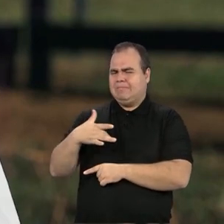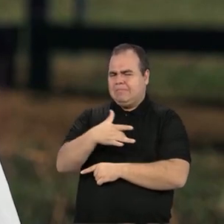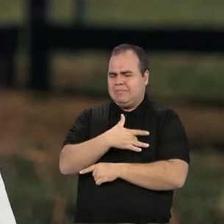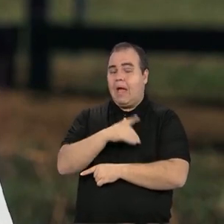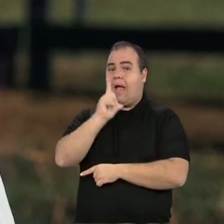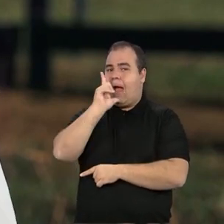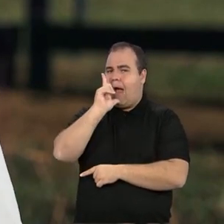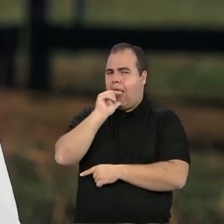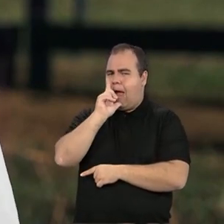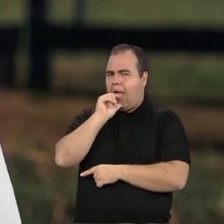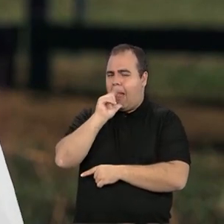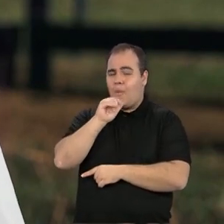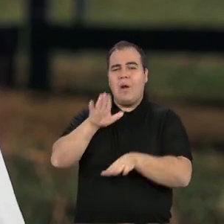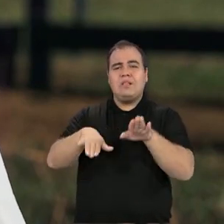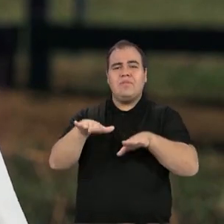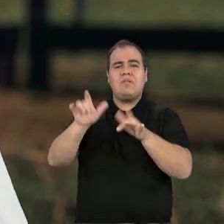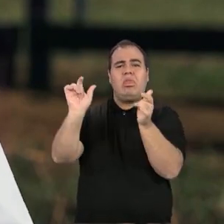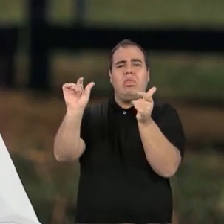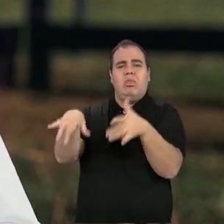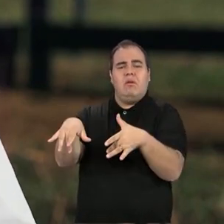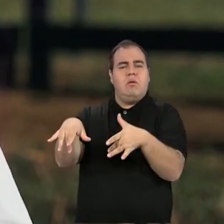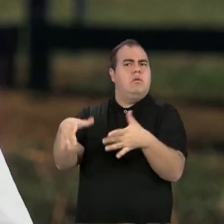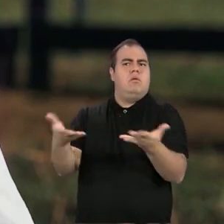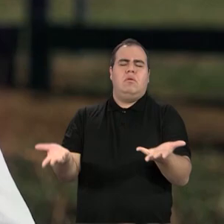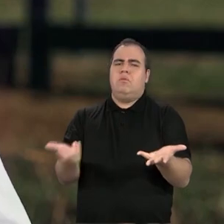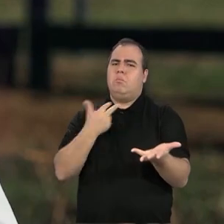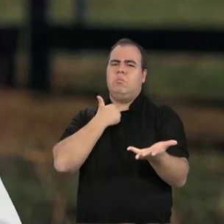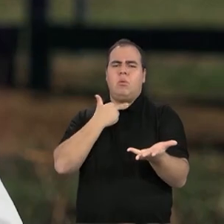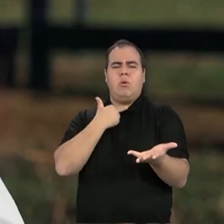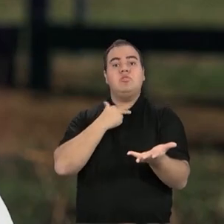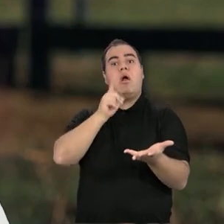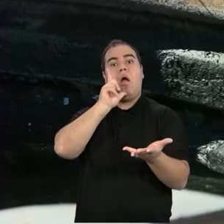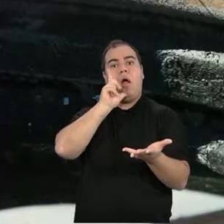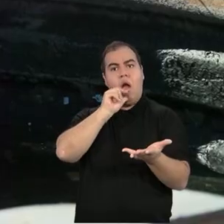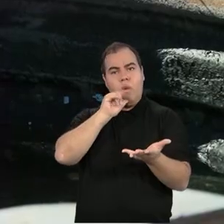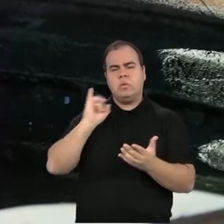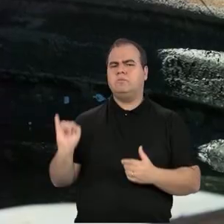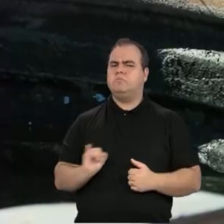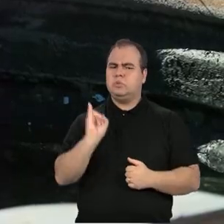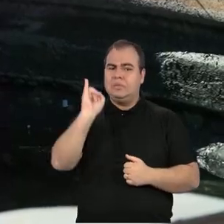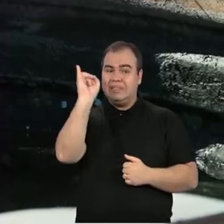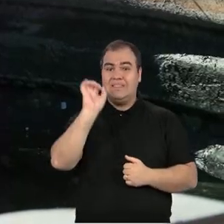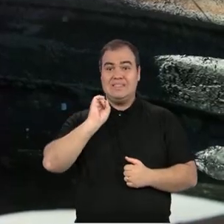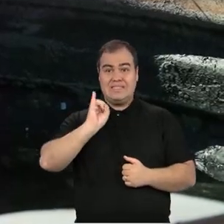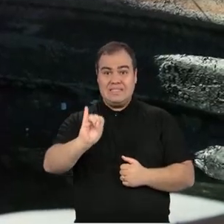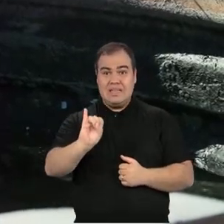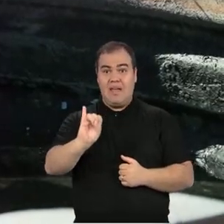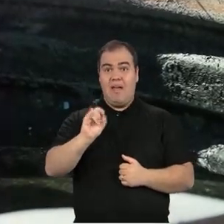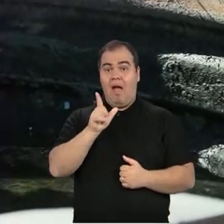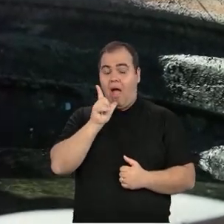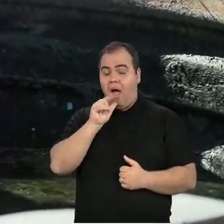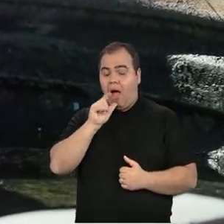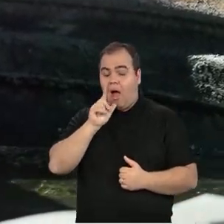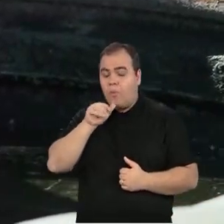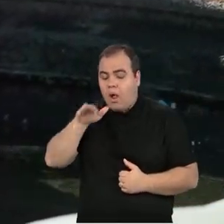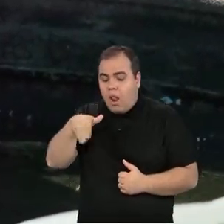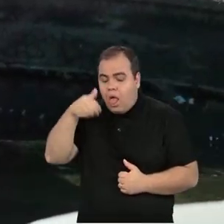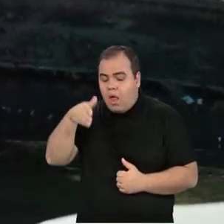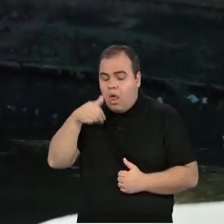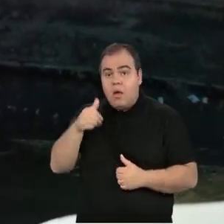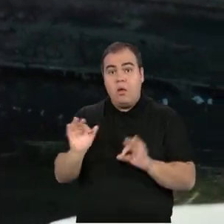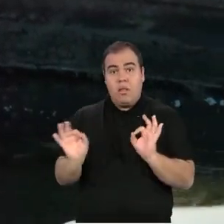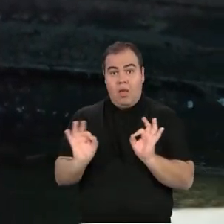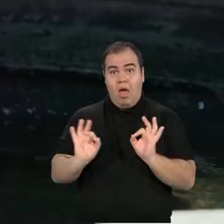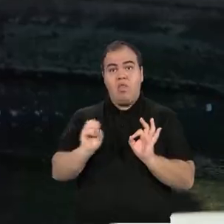em alguns momentos, é negligenciada. E a água tem uma importância enorme. Por exemplo, se o animal não consome água ou diminui o